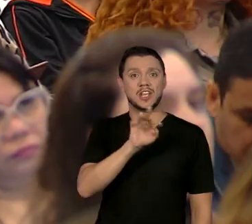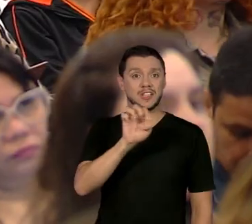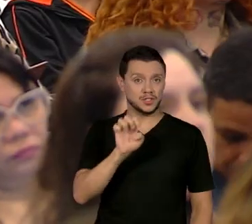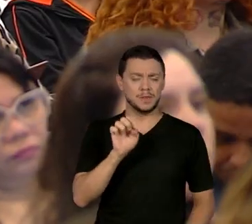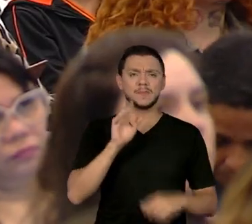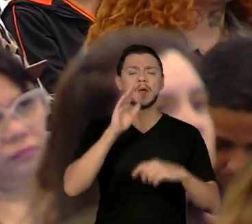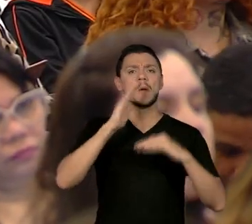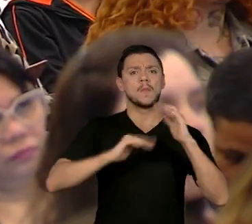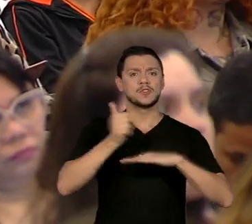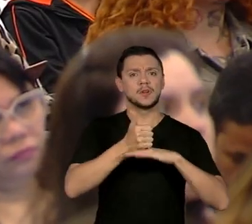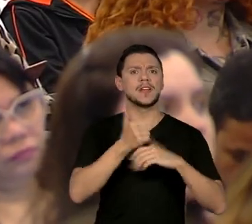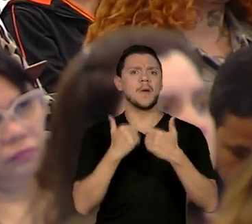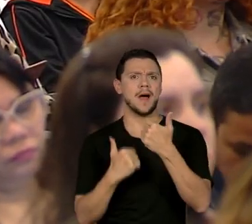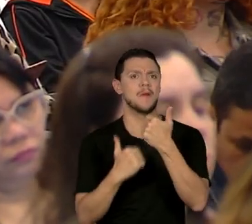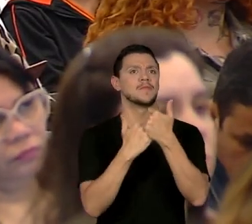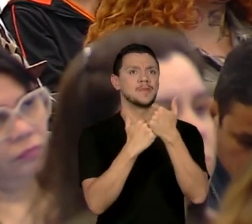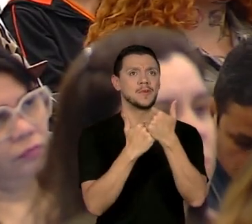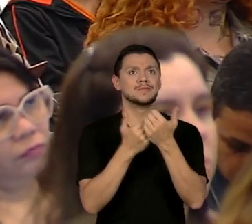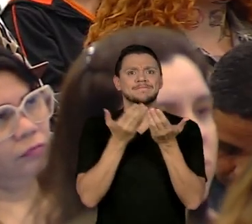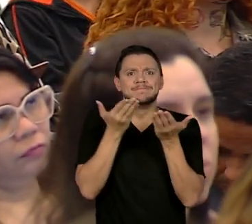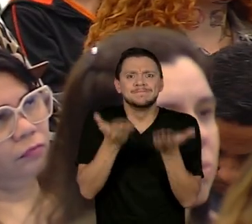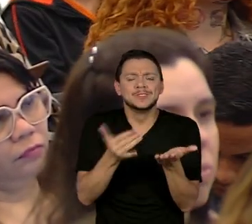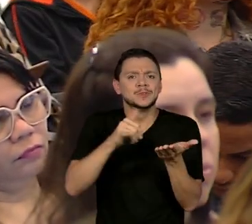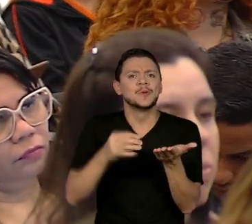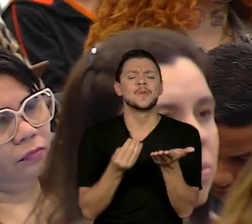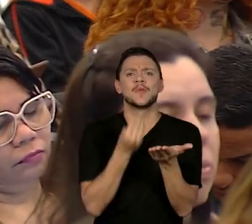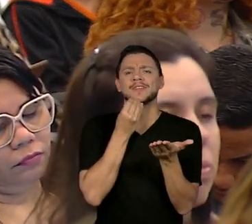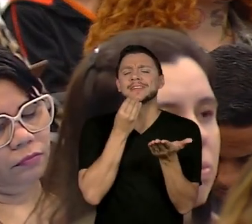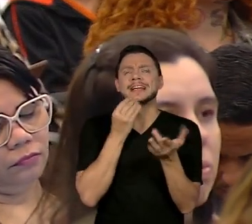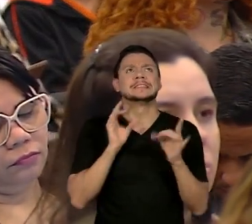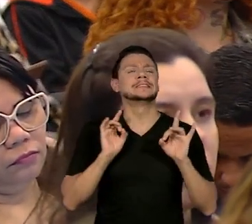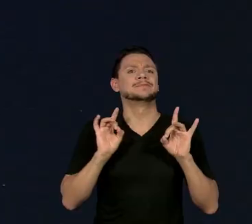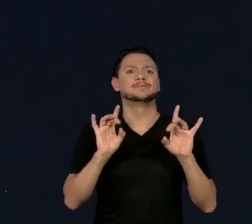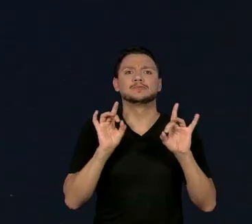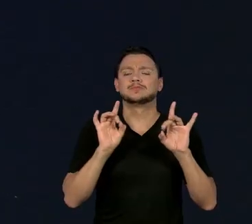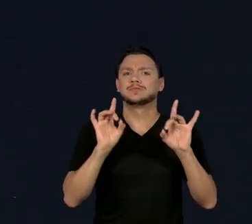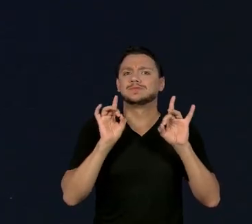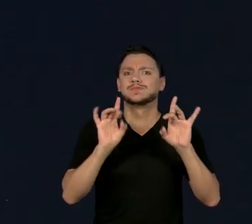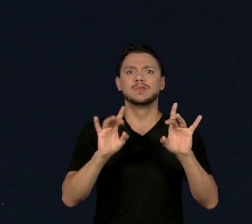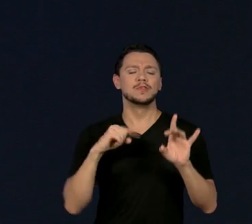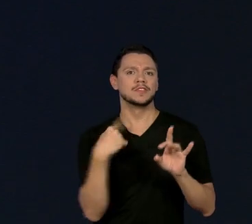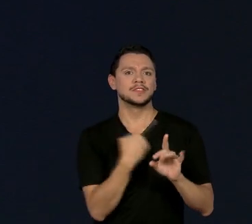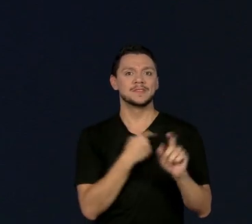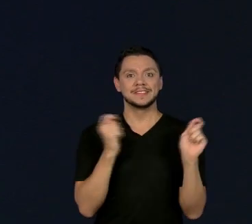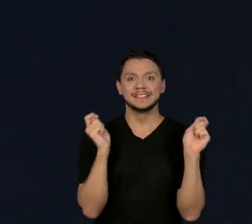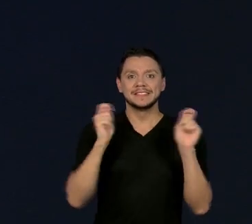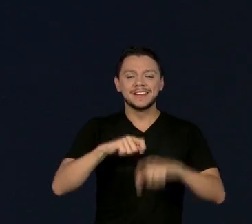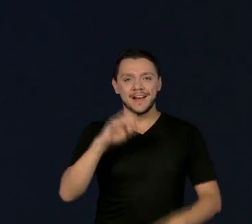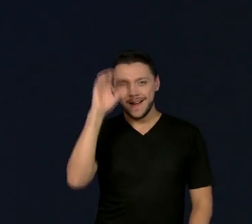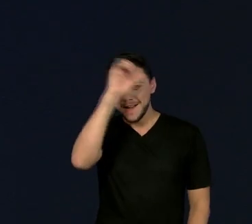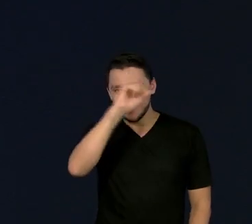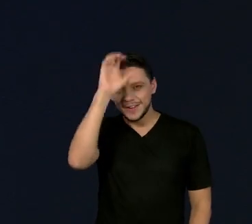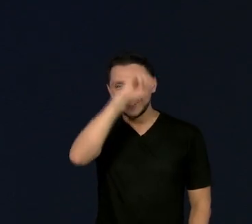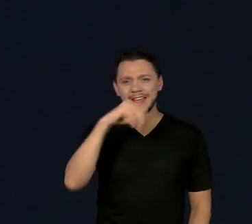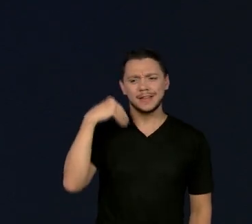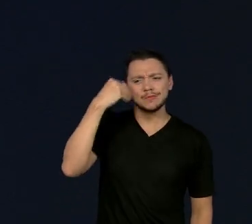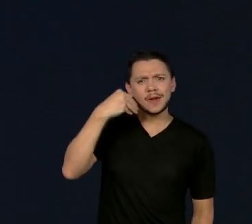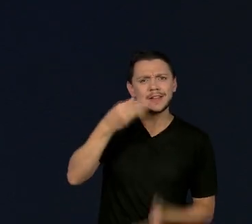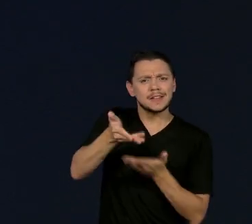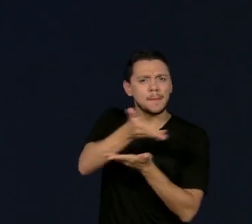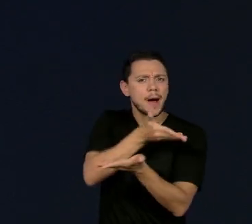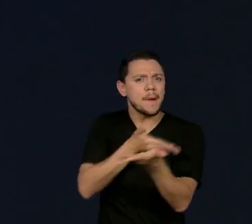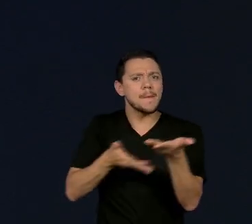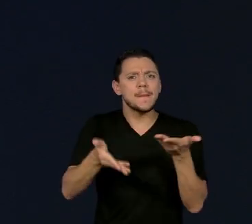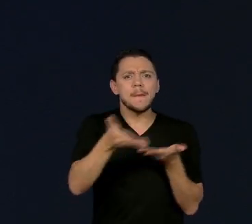Essa é uma oportunidade ímpar para que nós possamos aprender, compartilhar experiências